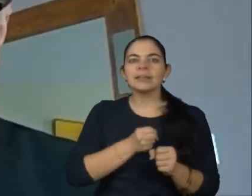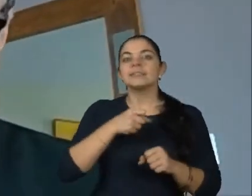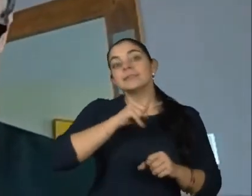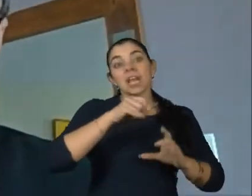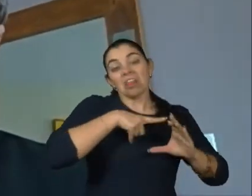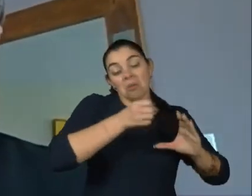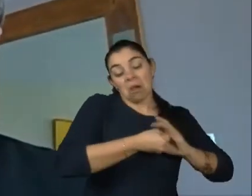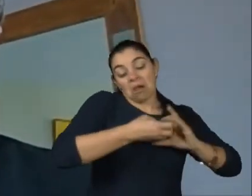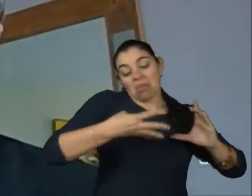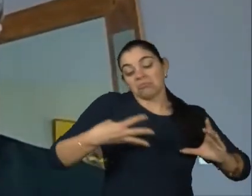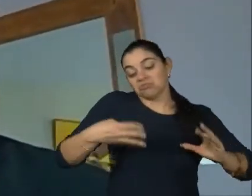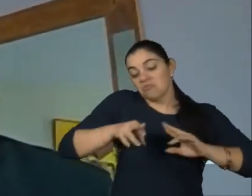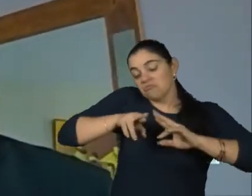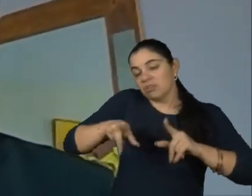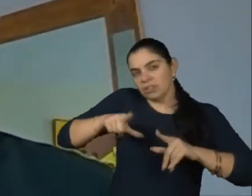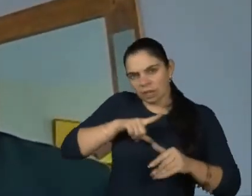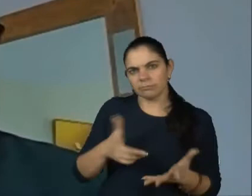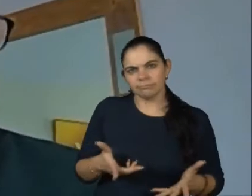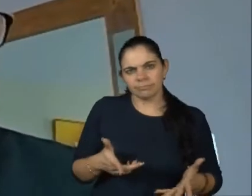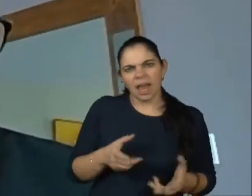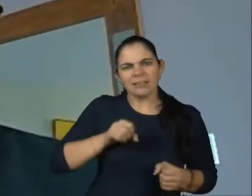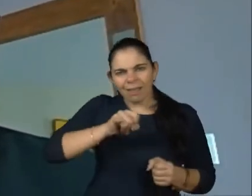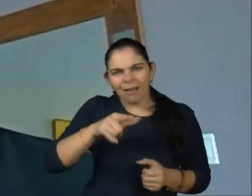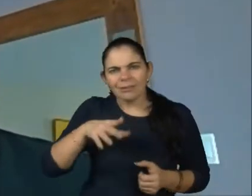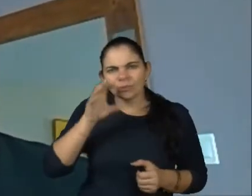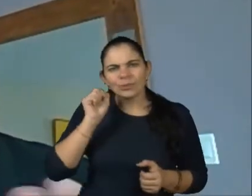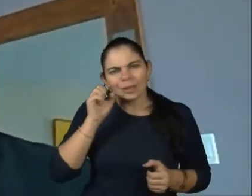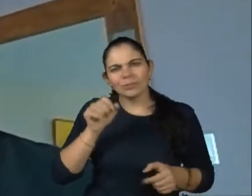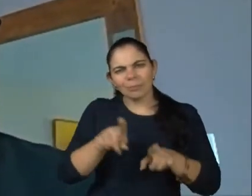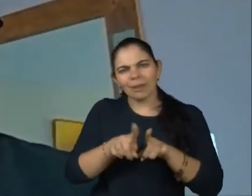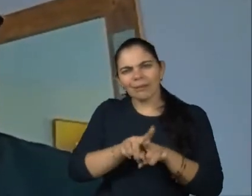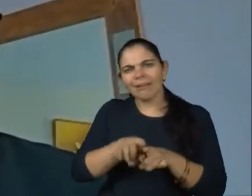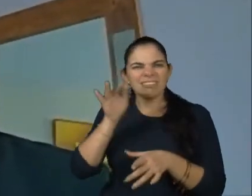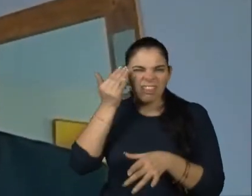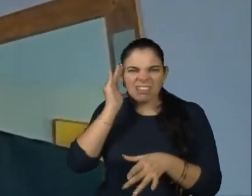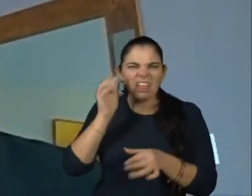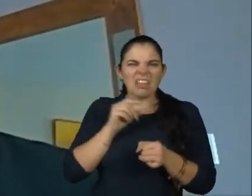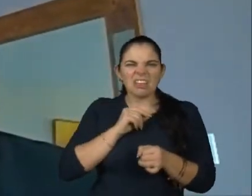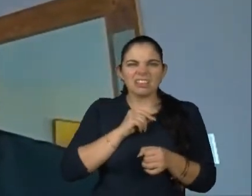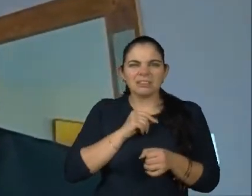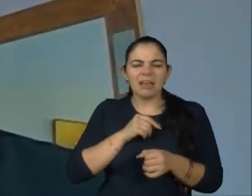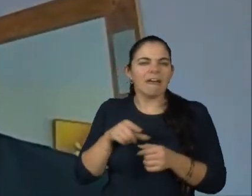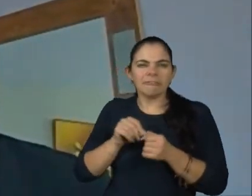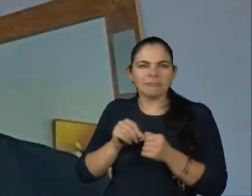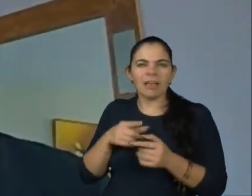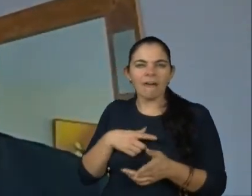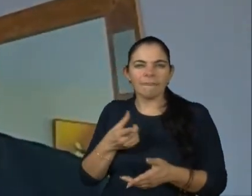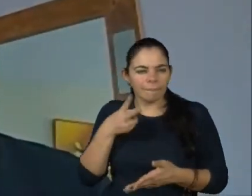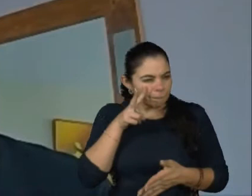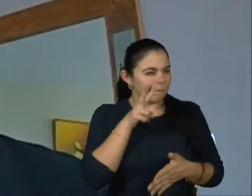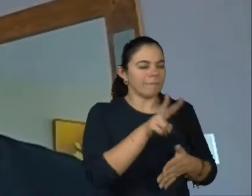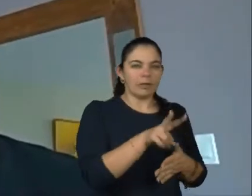diferente tem para dizer? Você está realmente ouvindo e tentando entender? Você está praticando escutativa, né?